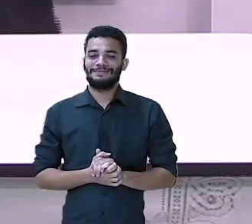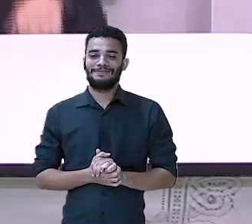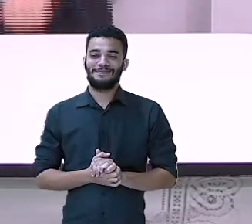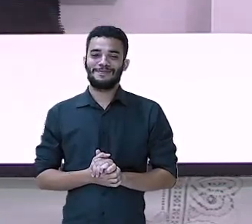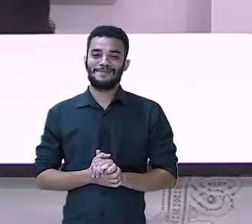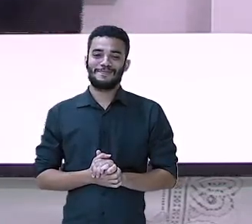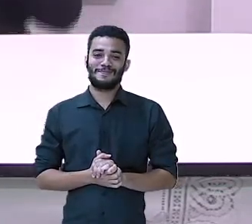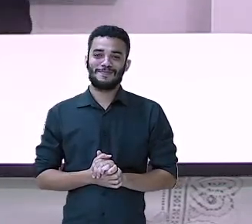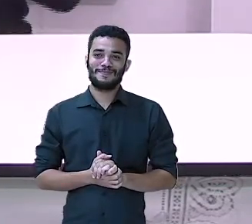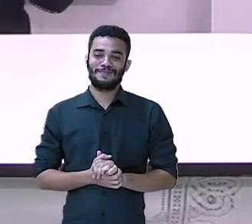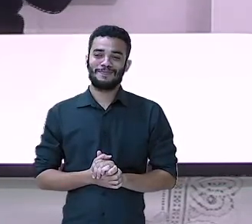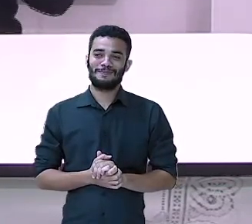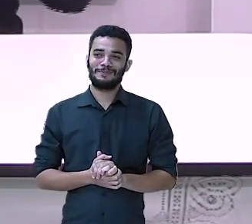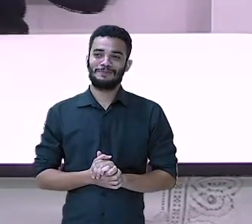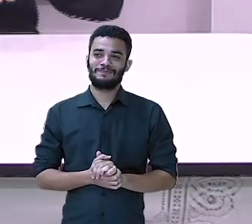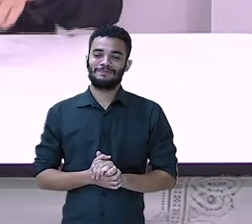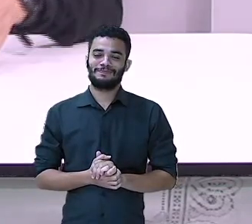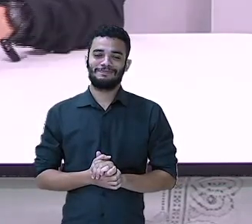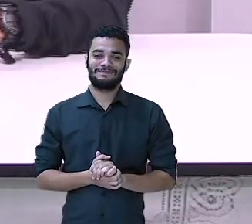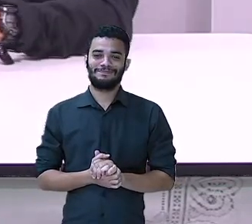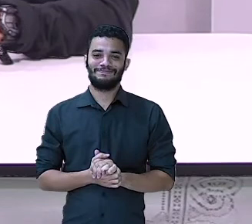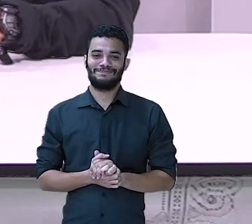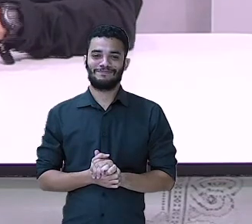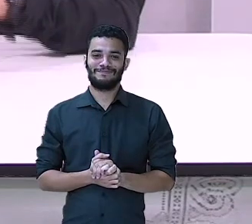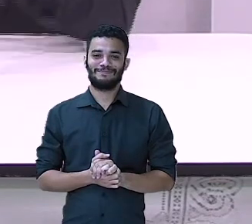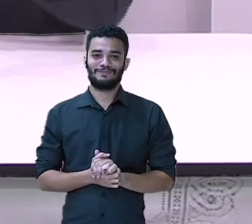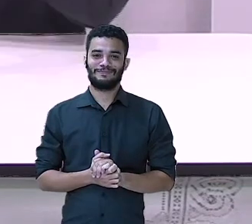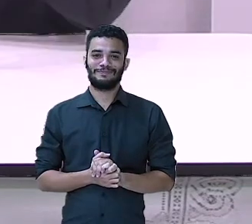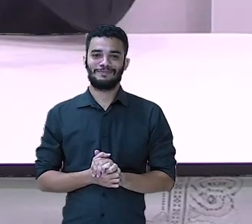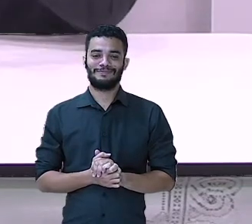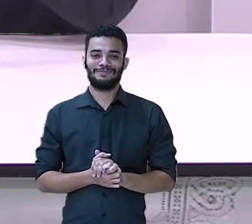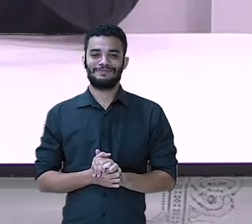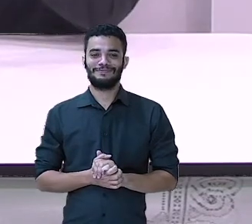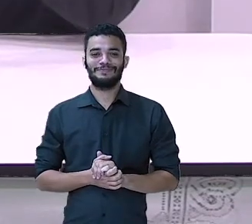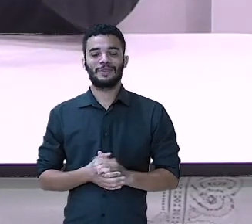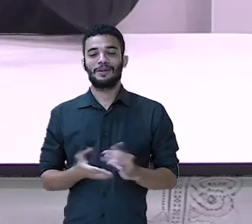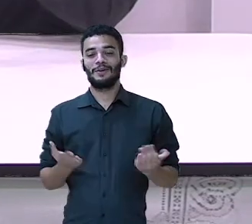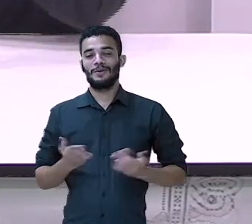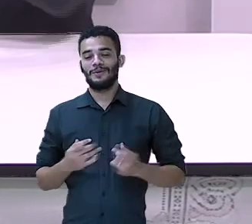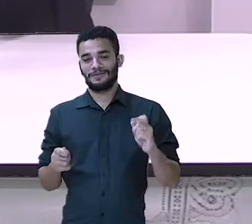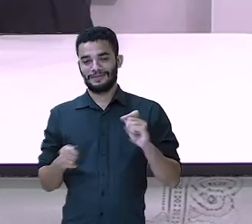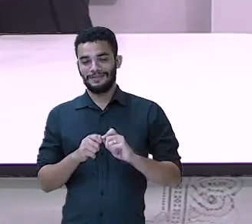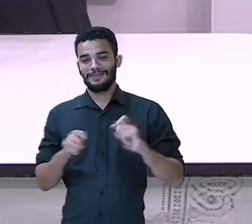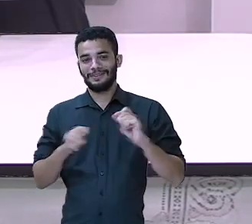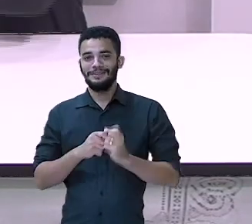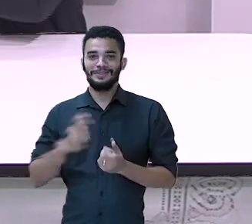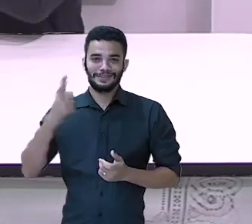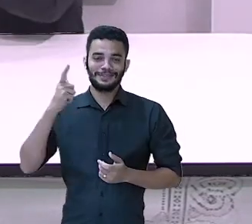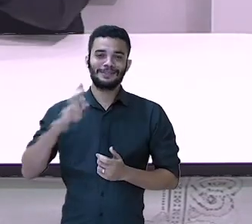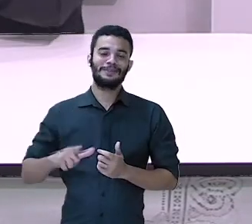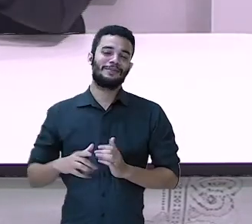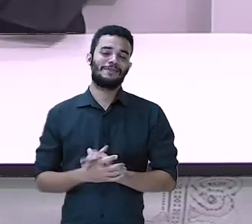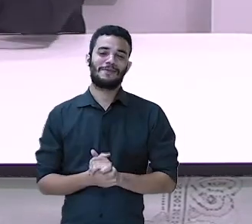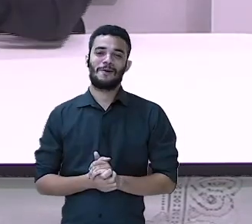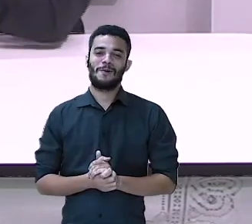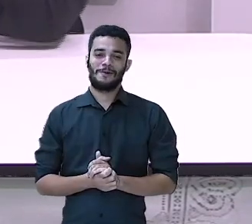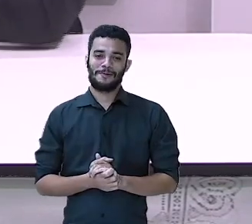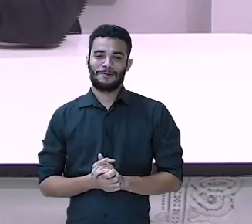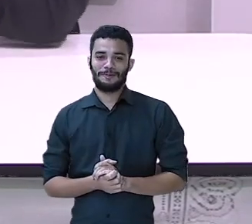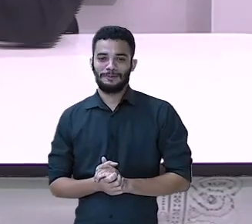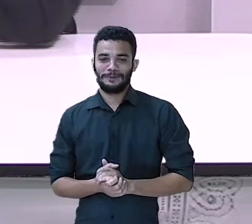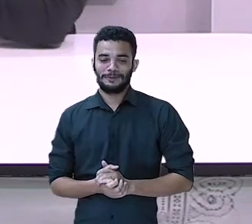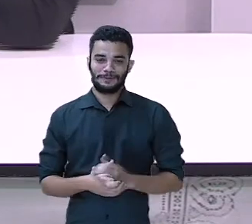Valeu, pessoal? Valeu. Agora, eu vou jogar novamente. Se sair o número um, vez dela andar.